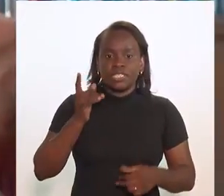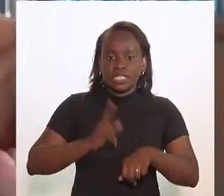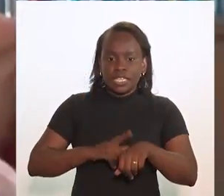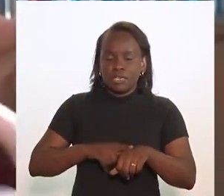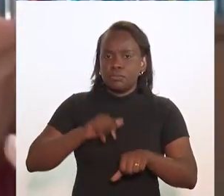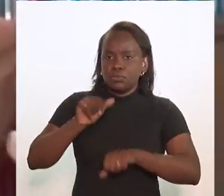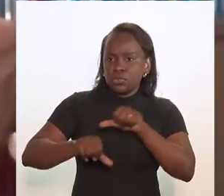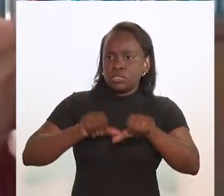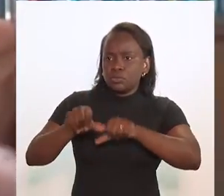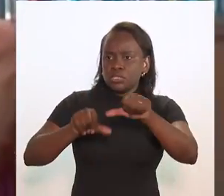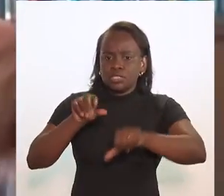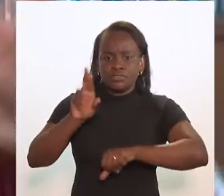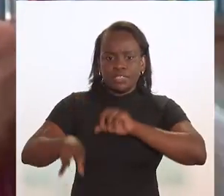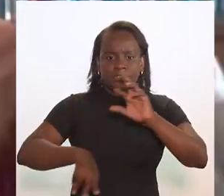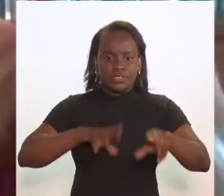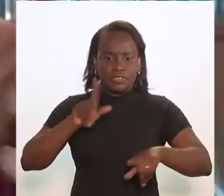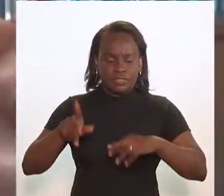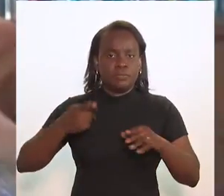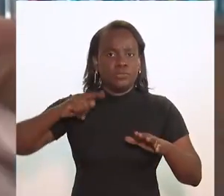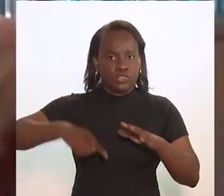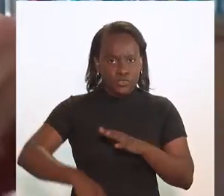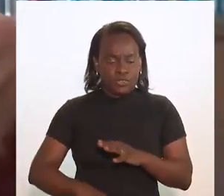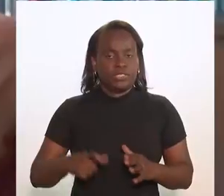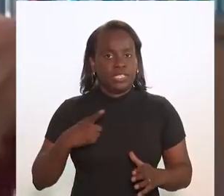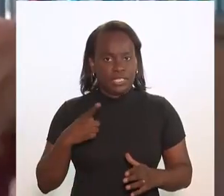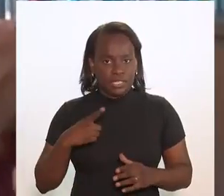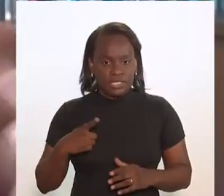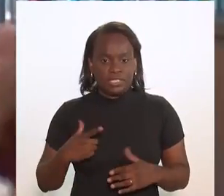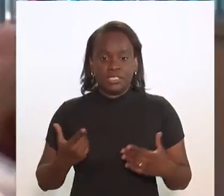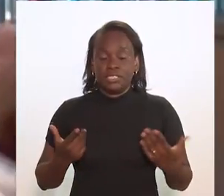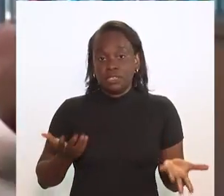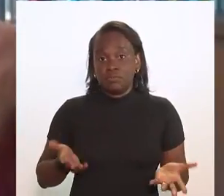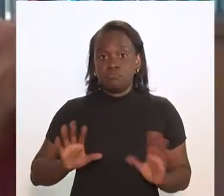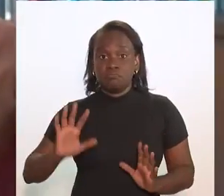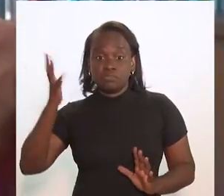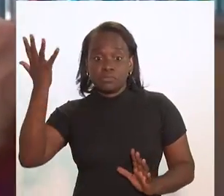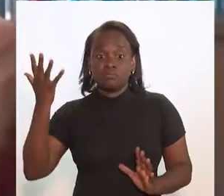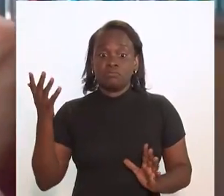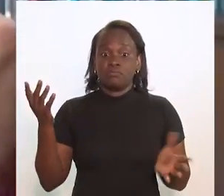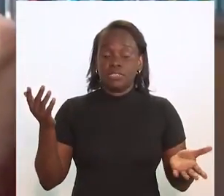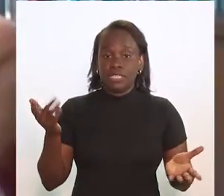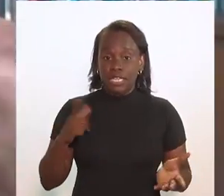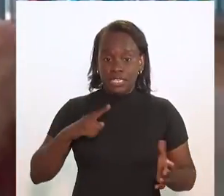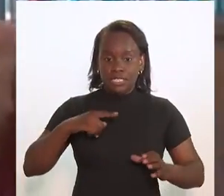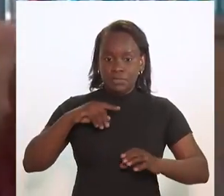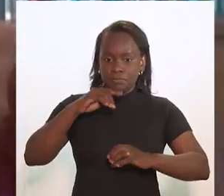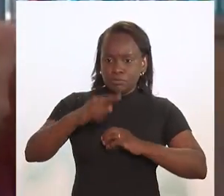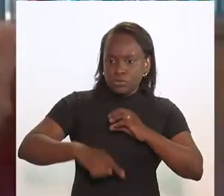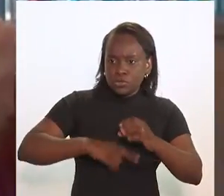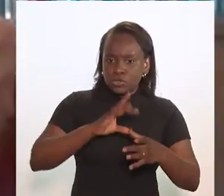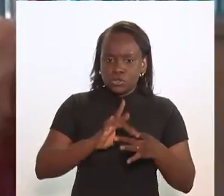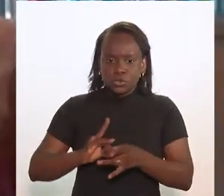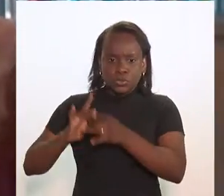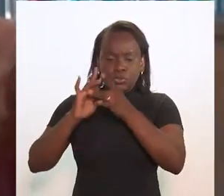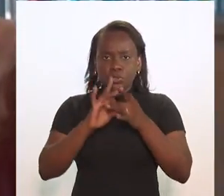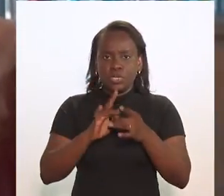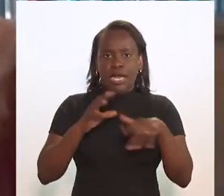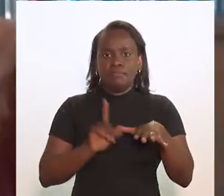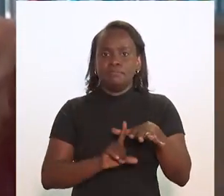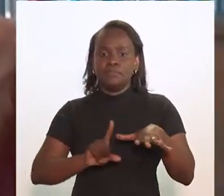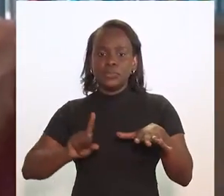grandes transformações, transformações profundas. De repente, a gente passou da globalização ao